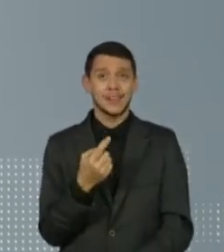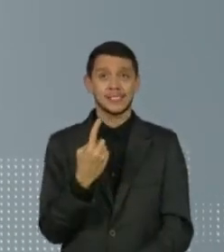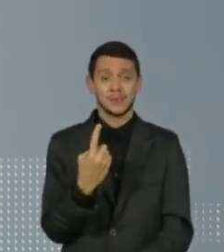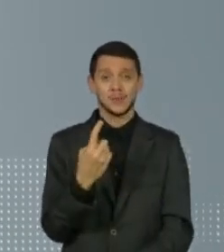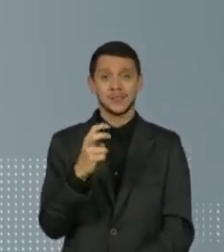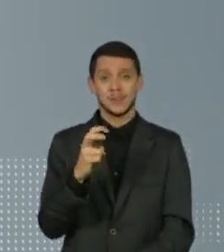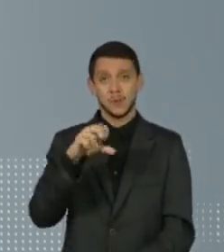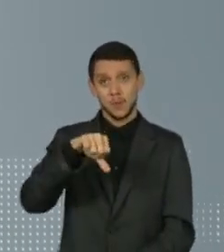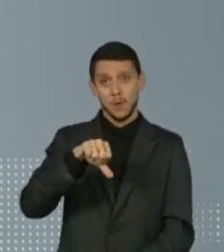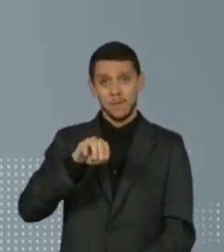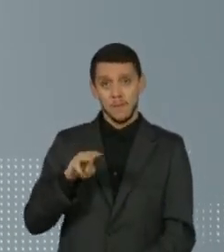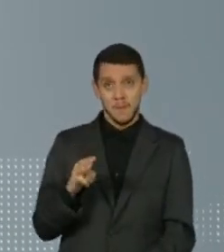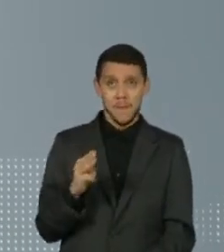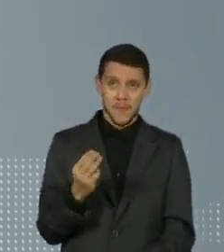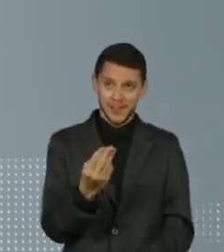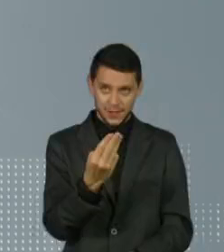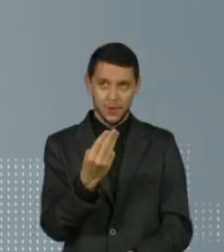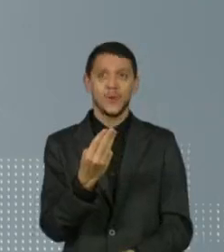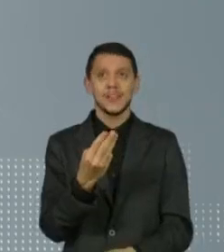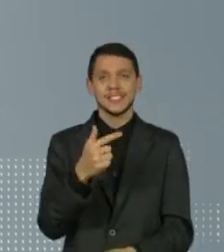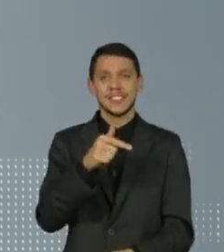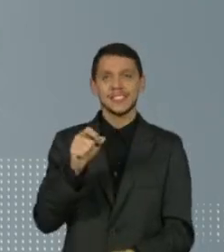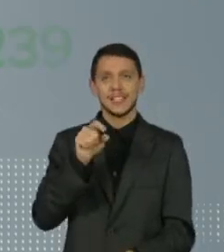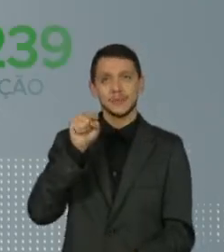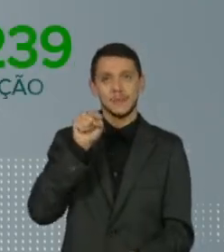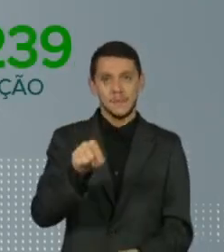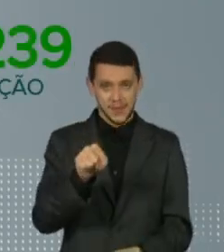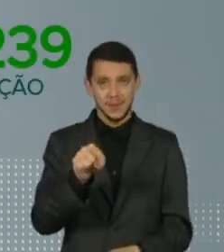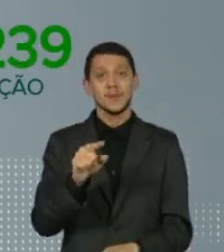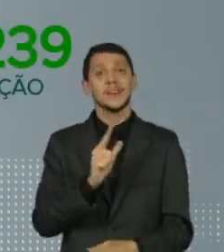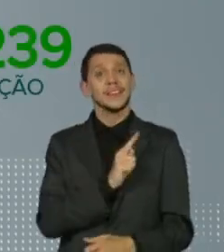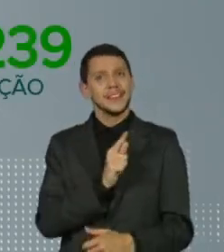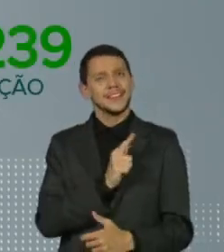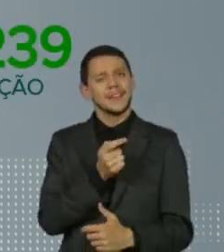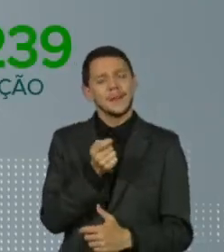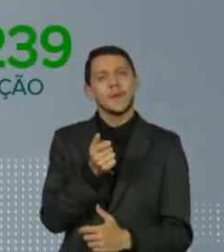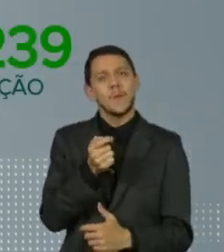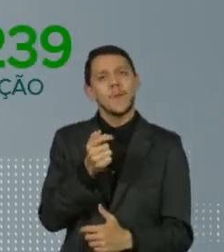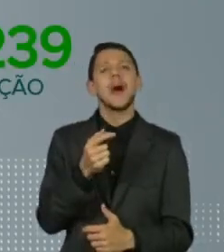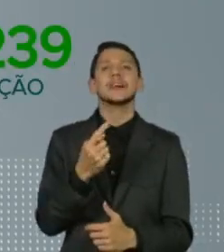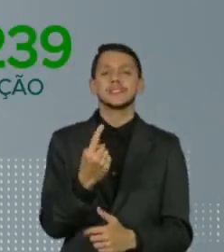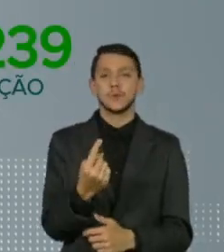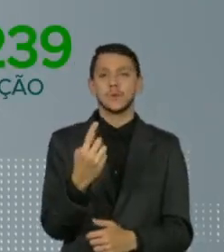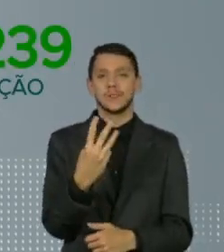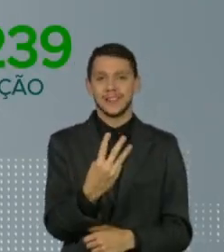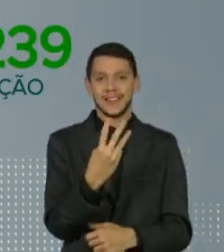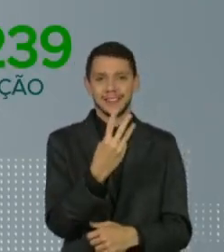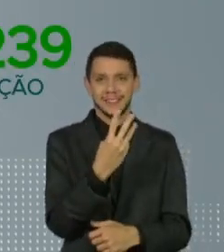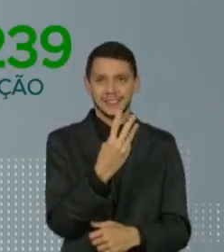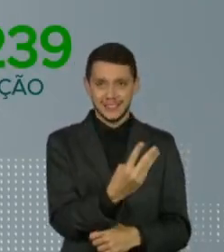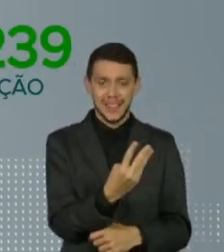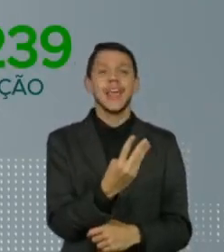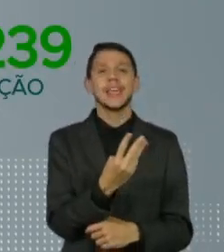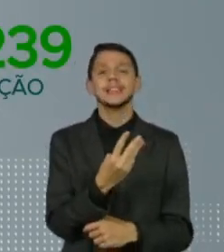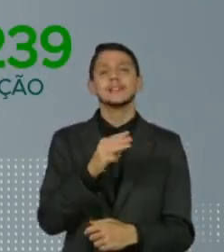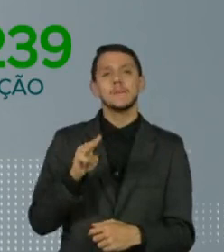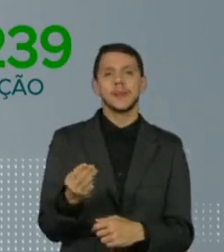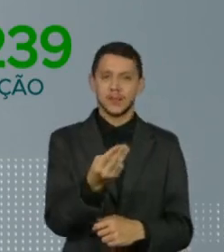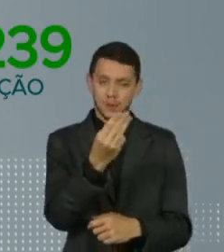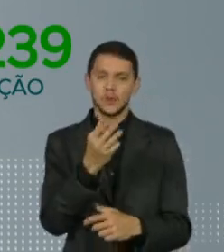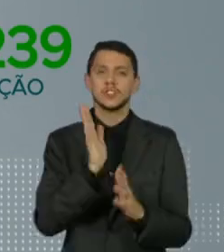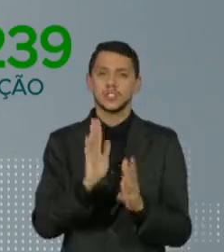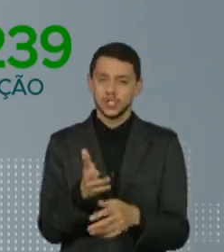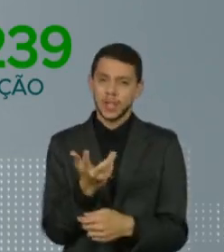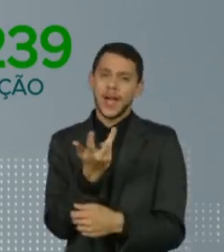milhões e 700 mil vacinados com a primeira dose e se aproxima de 133 milhões de imunizados com a segunda